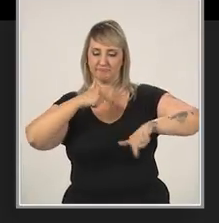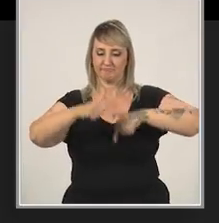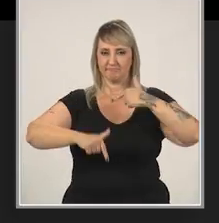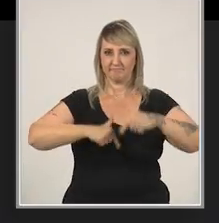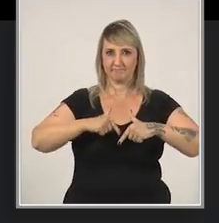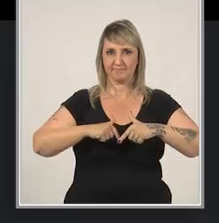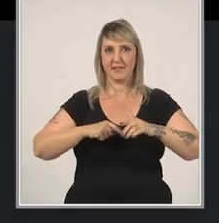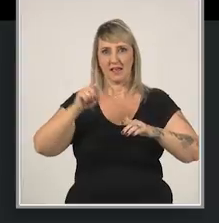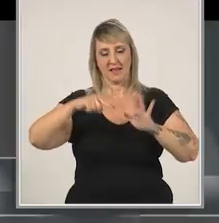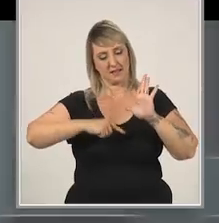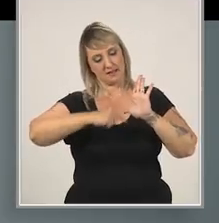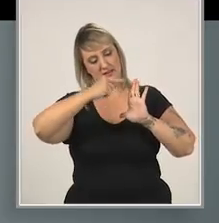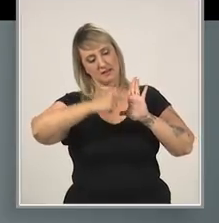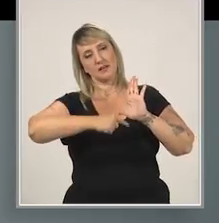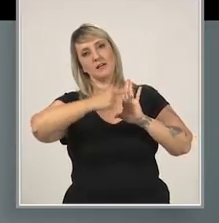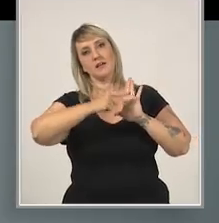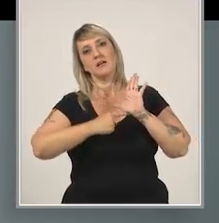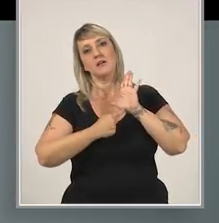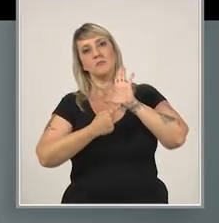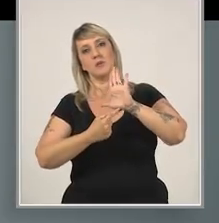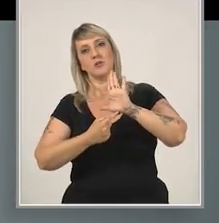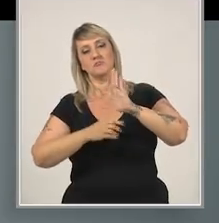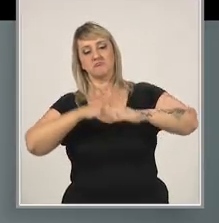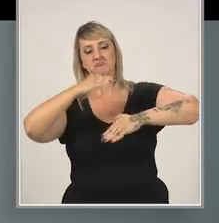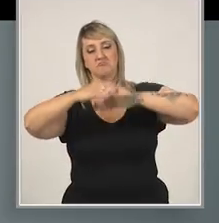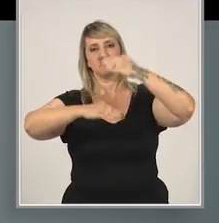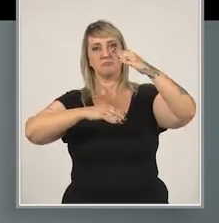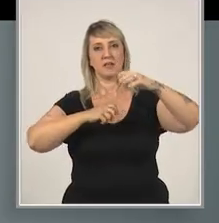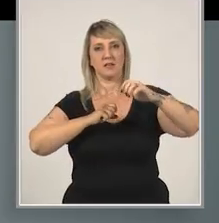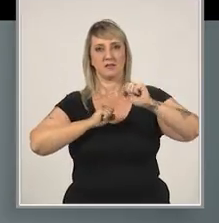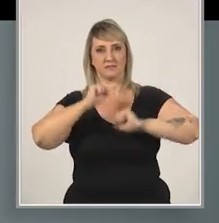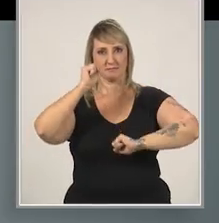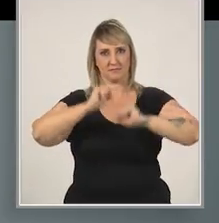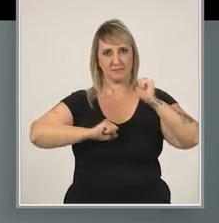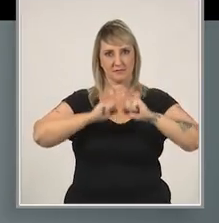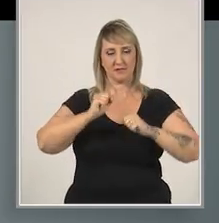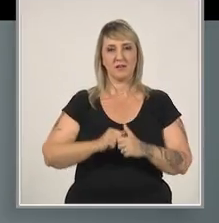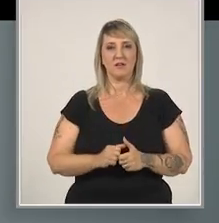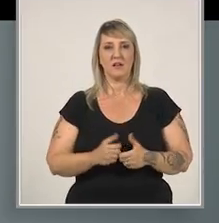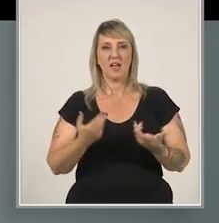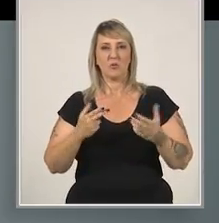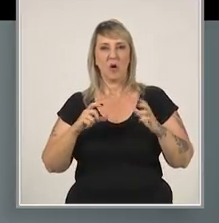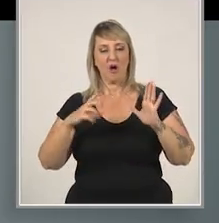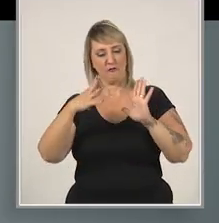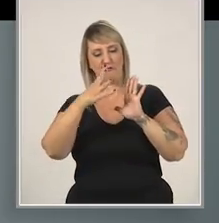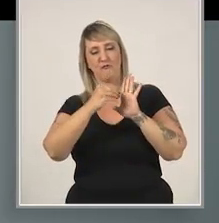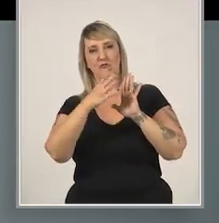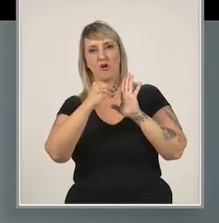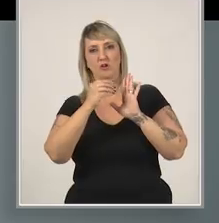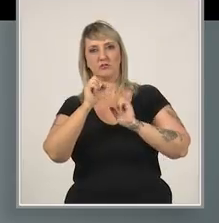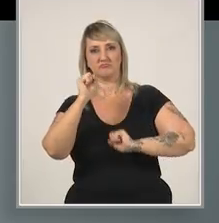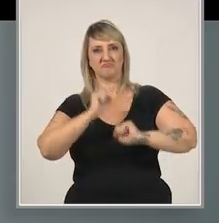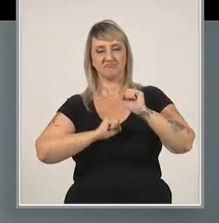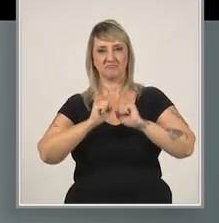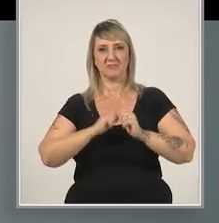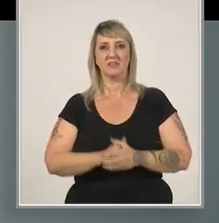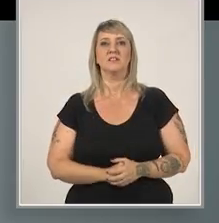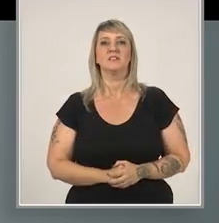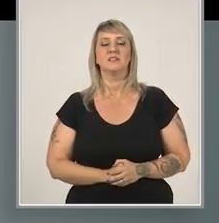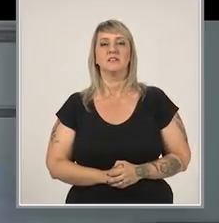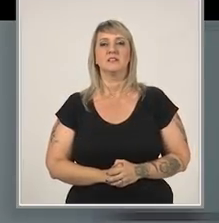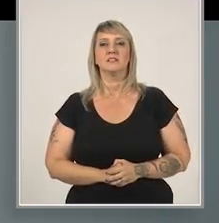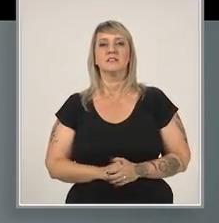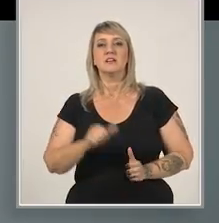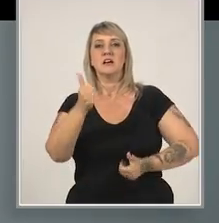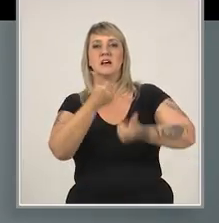Desempenho. São gráficos que demonstram o desempenho da empresa, uma fotografia do negócio. O Balance